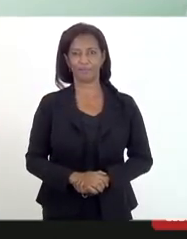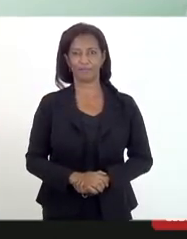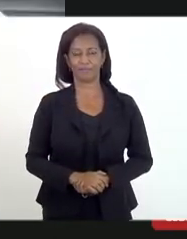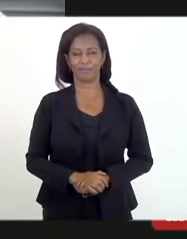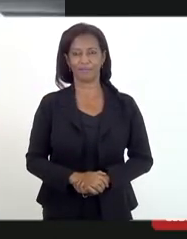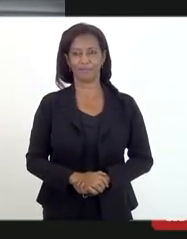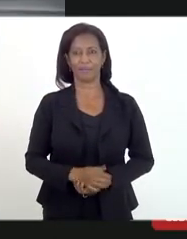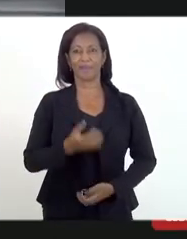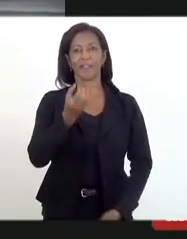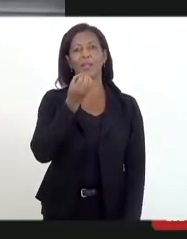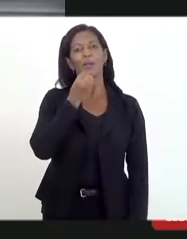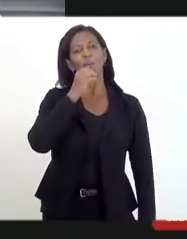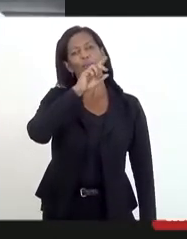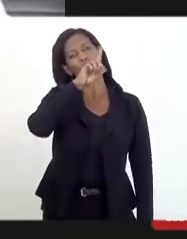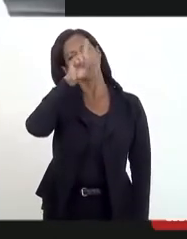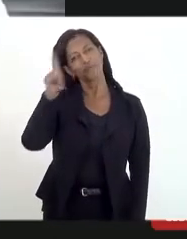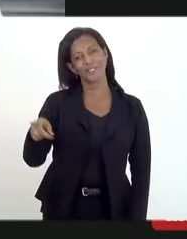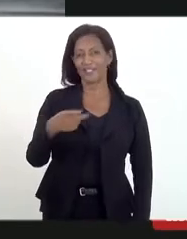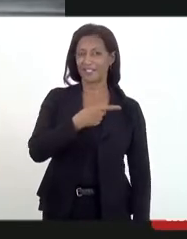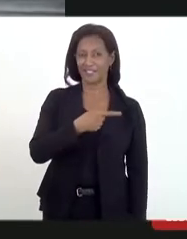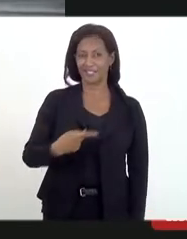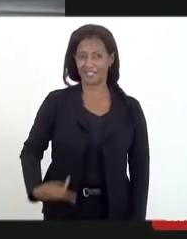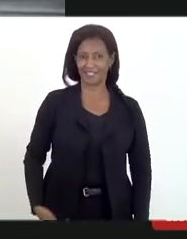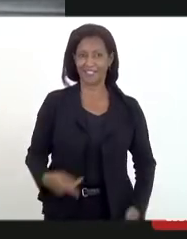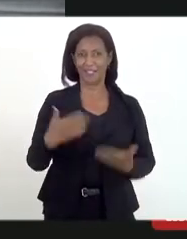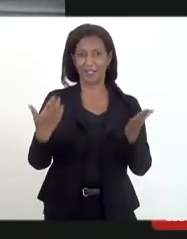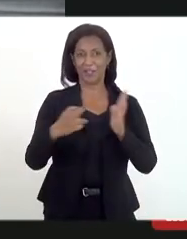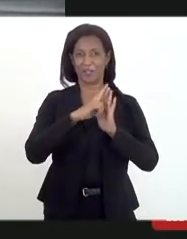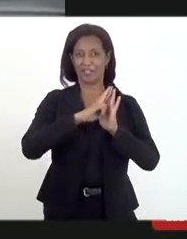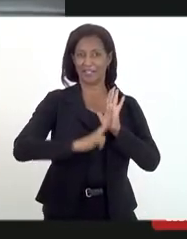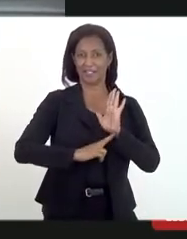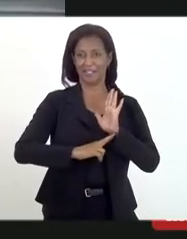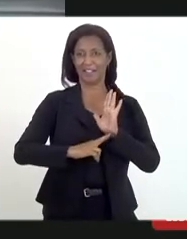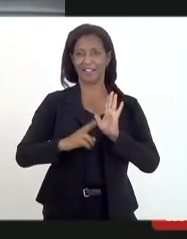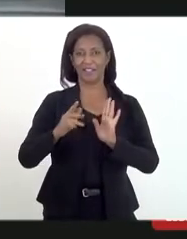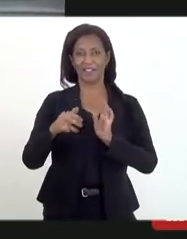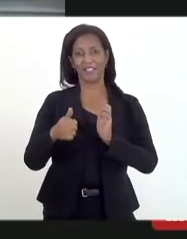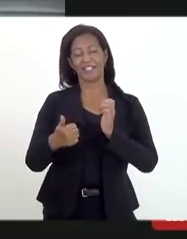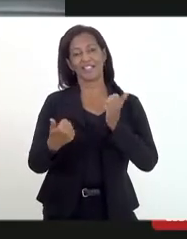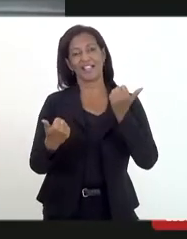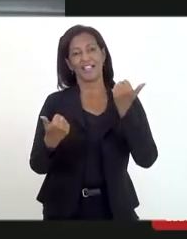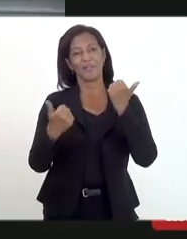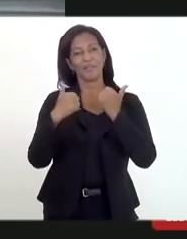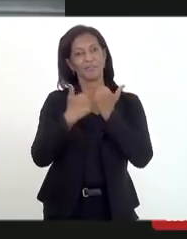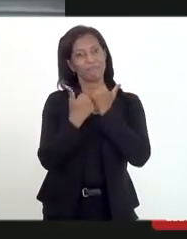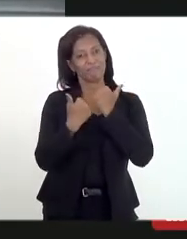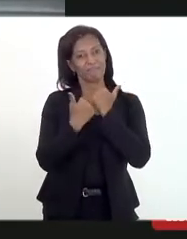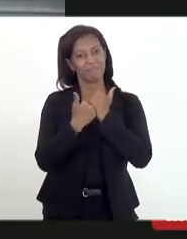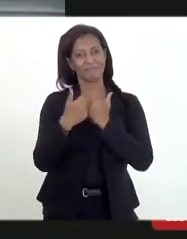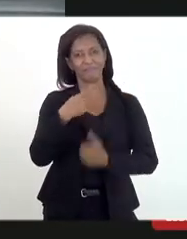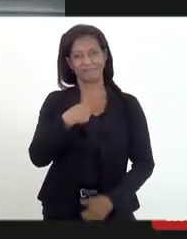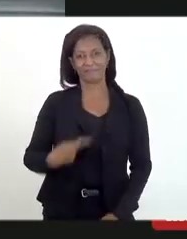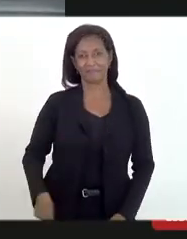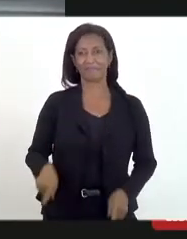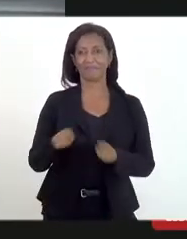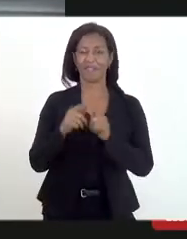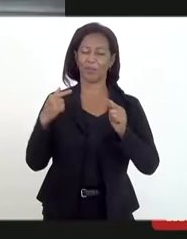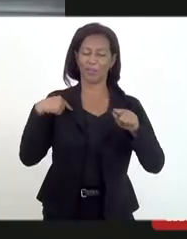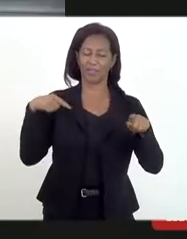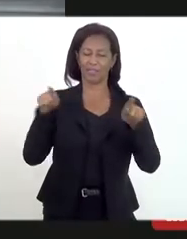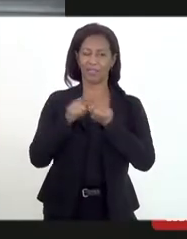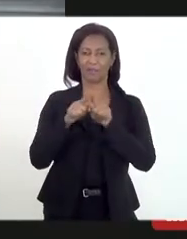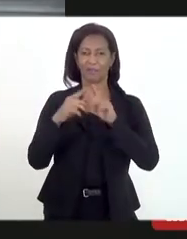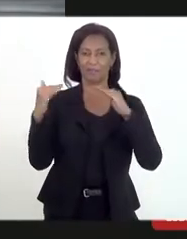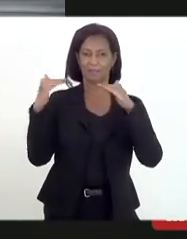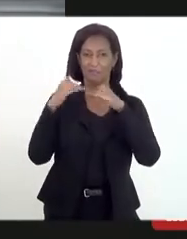Bom dia, presidenta. Bom dia aí, nosso relator, nossa vice-presidenta. Também voto favorável e